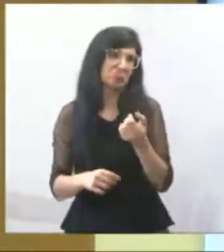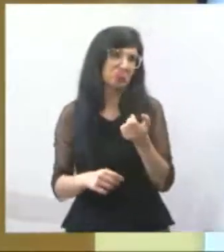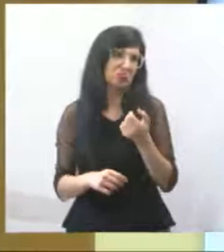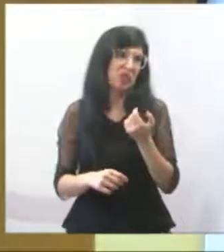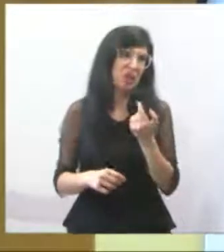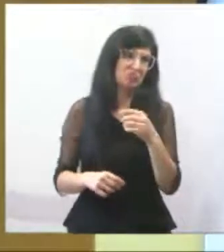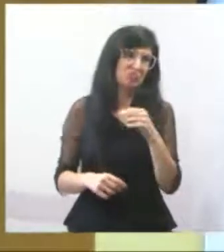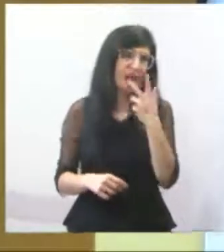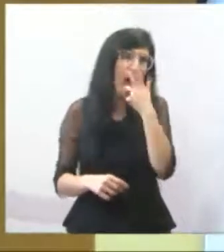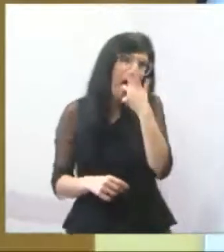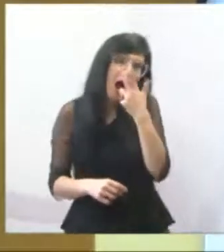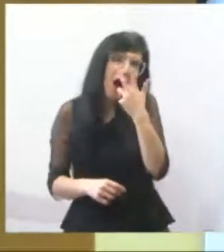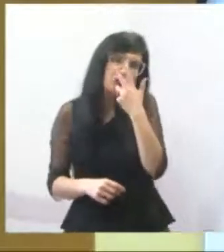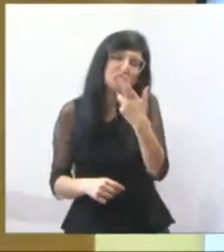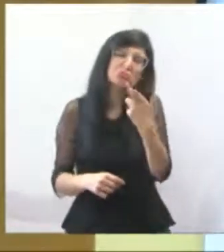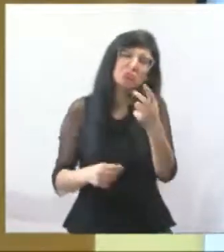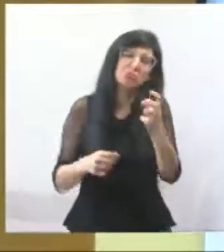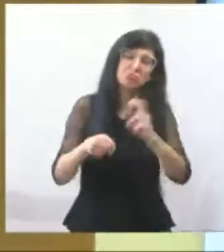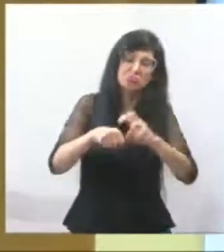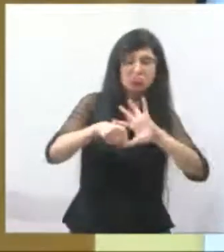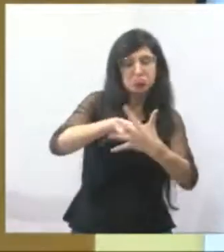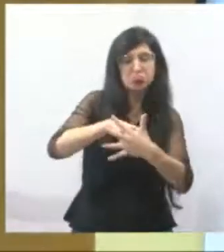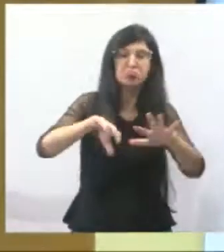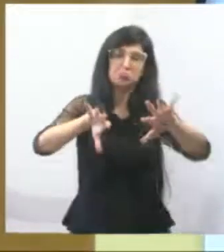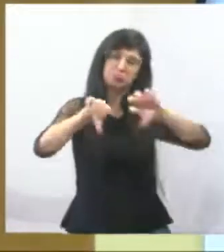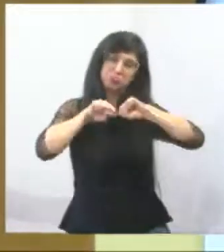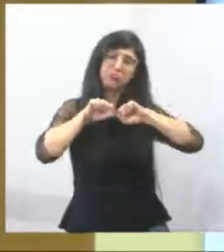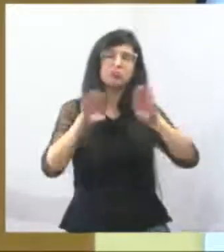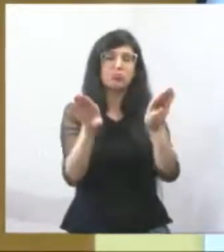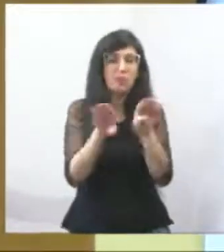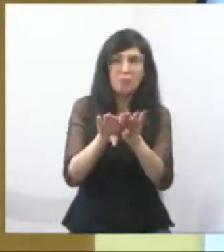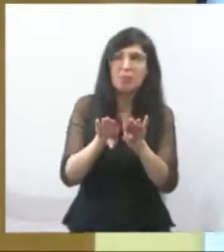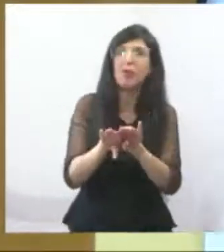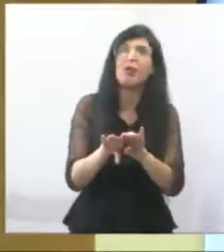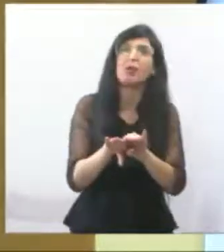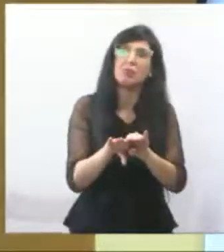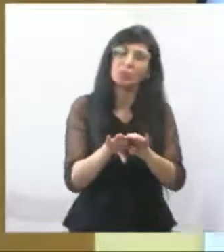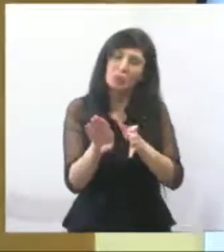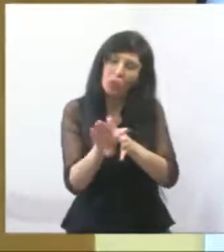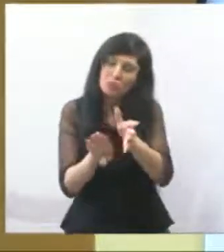de frente e continuo indo nas casas, atendendo todos os cidadãos.